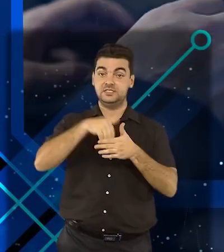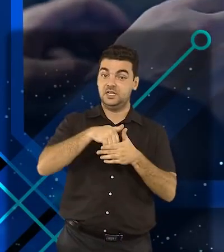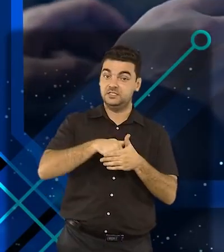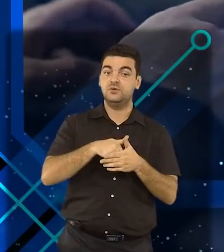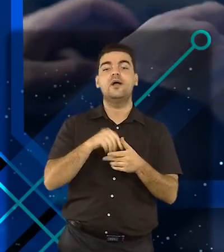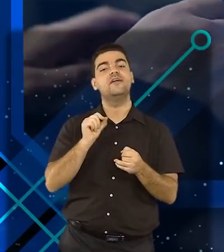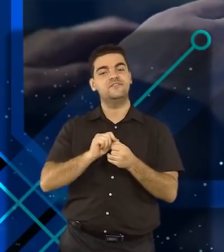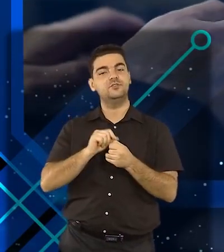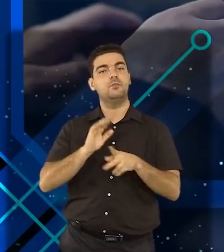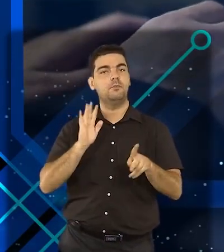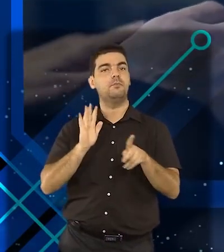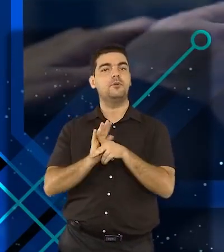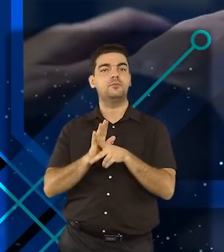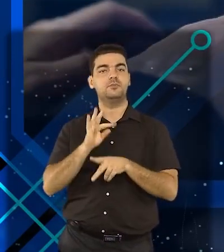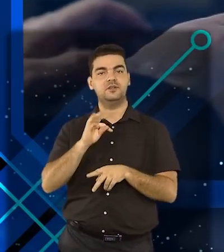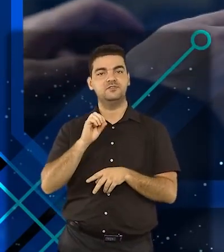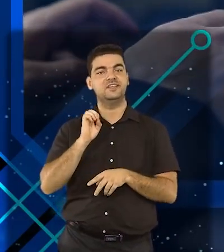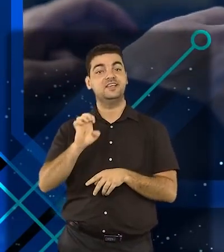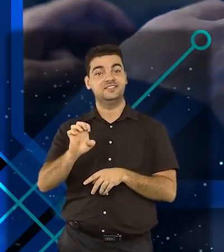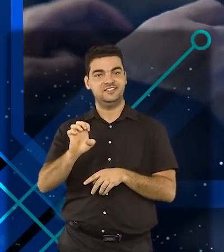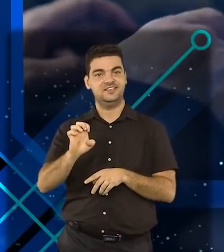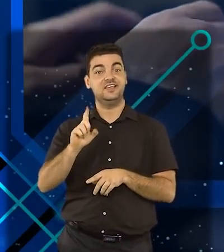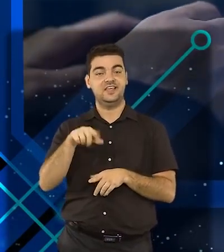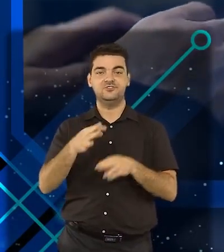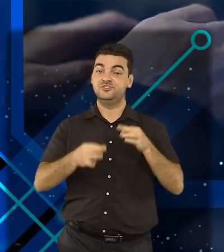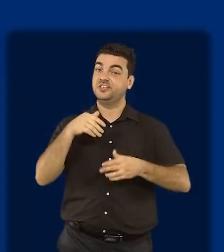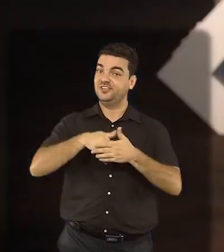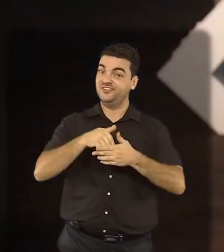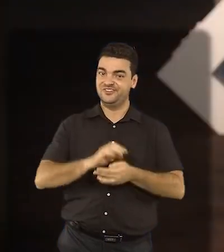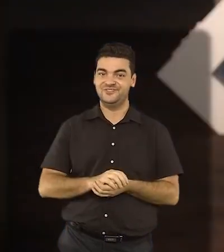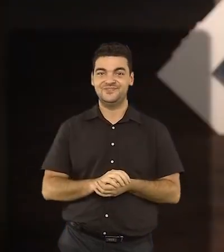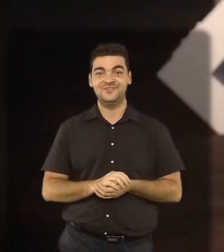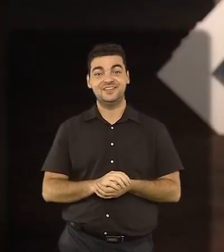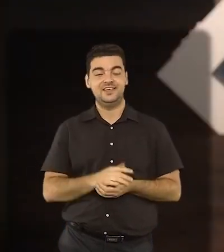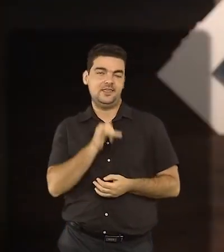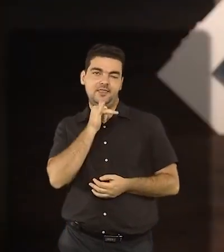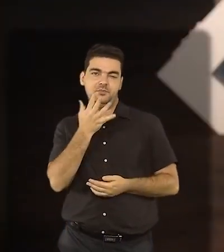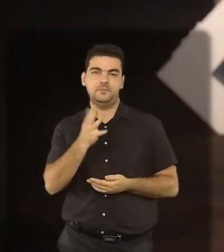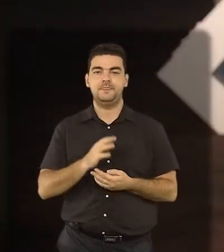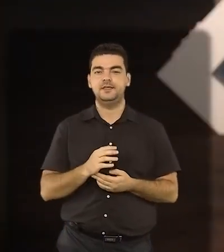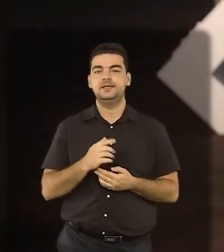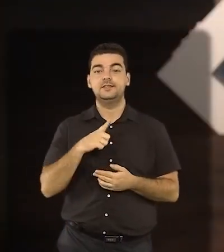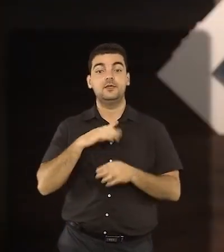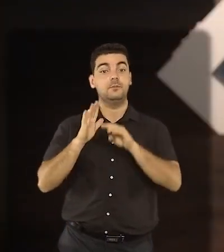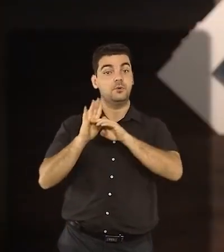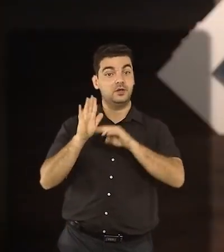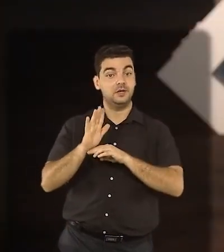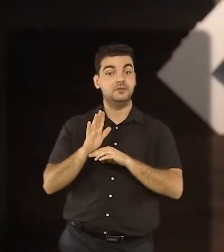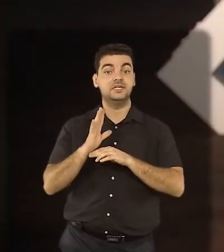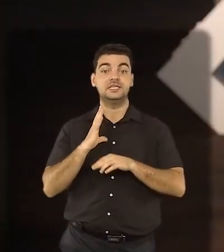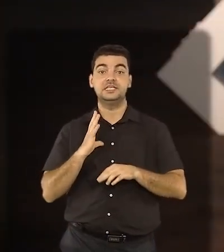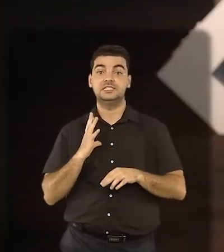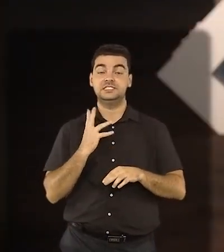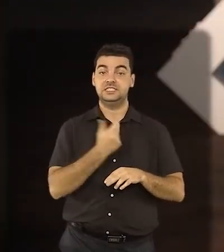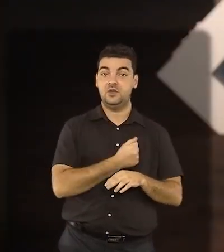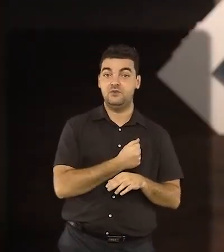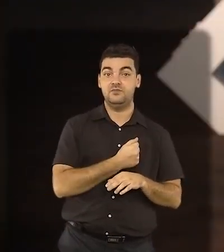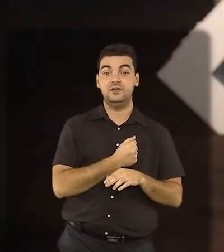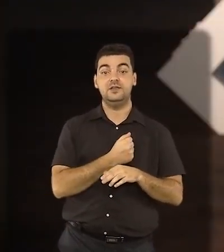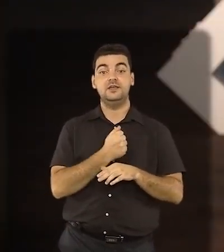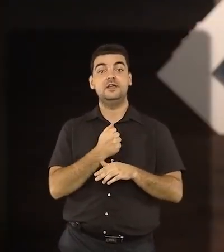são desenvolvidos diretamente pela justiça eleitoral. Por exemplo, há um programa que habilita o eleitor,